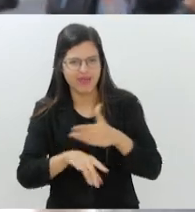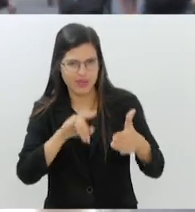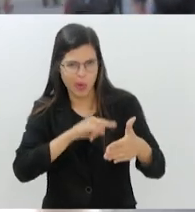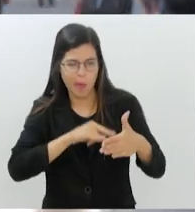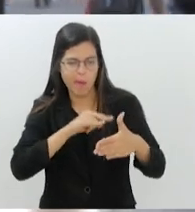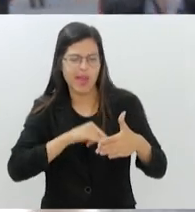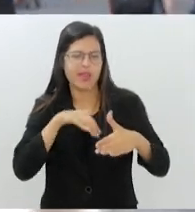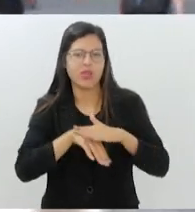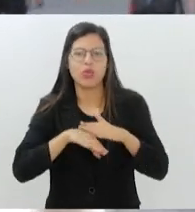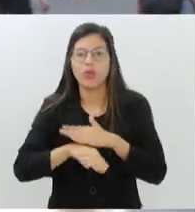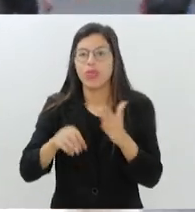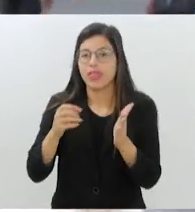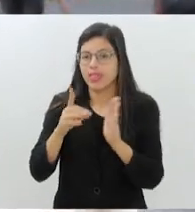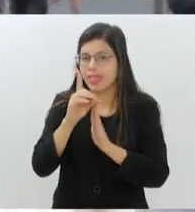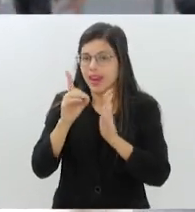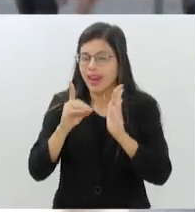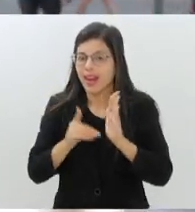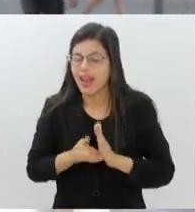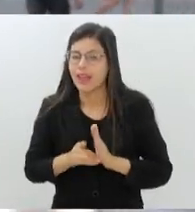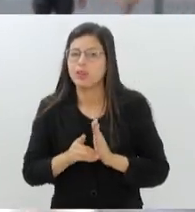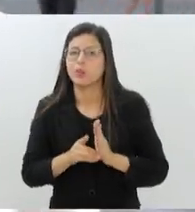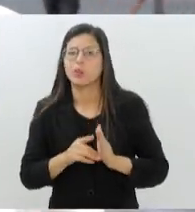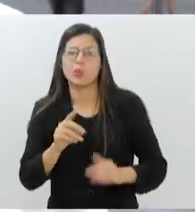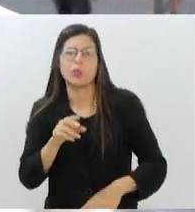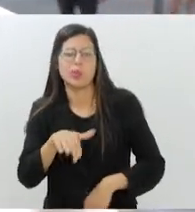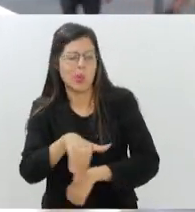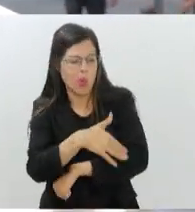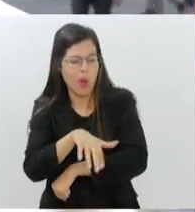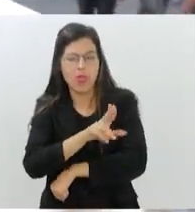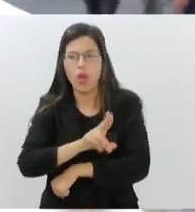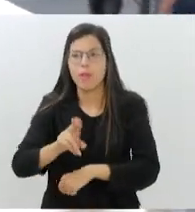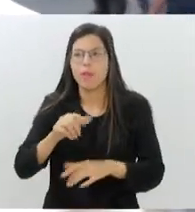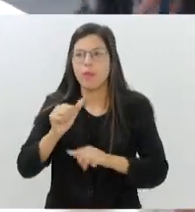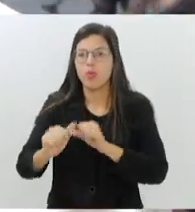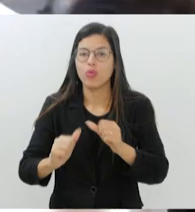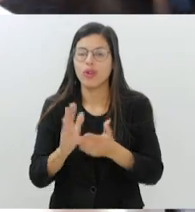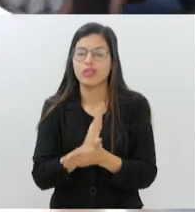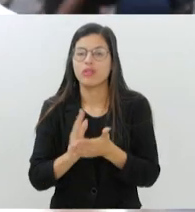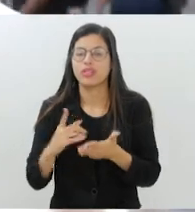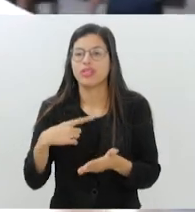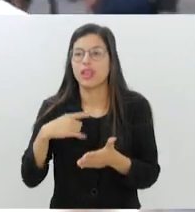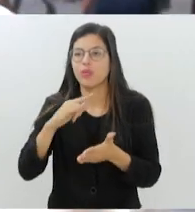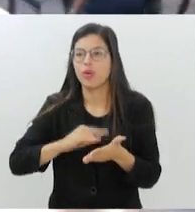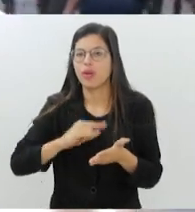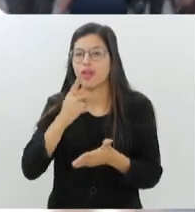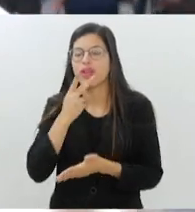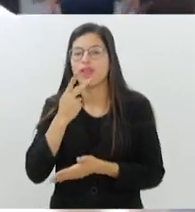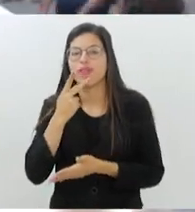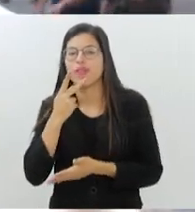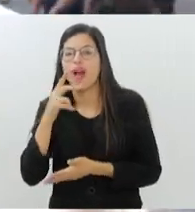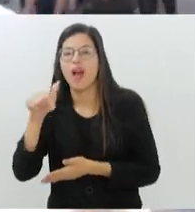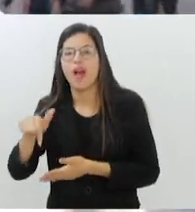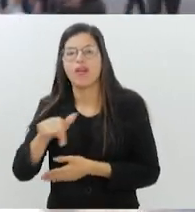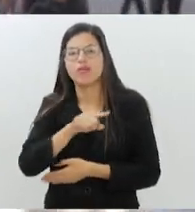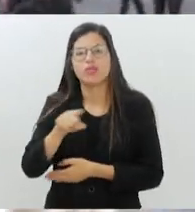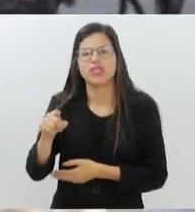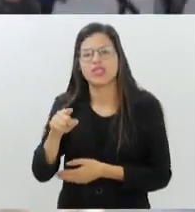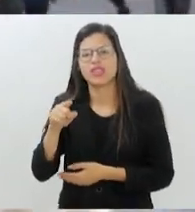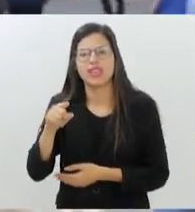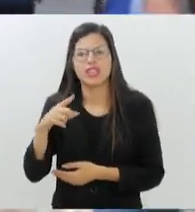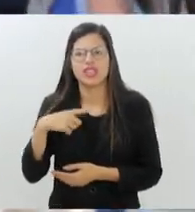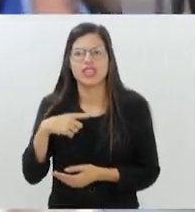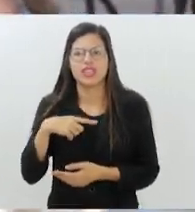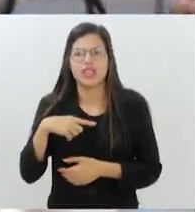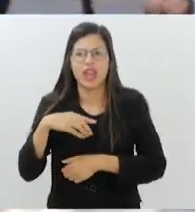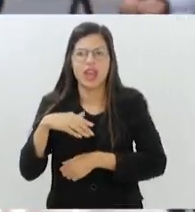renumeraram ruas, para a gente poder ver, porque às vezes a gente tem um documento que diz que a gente é dono, por exemplo, da rua do Lavradio, número 9. Aí, quando a gente vai lá,